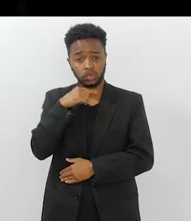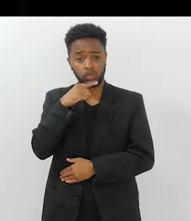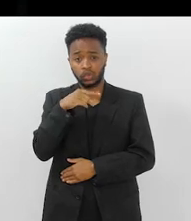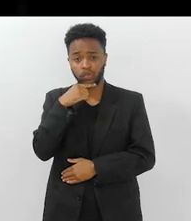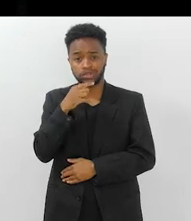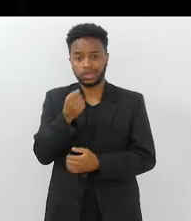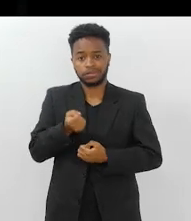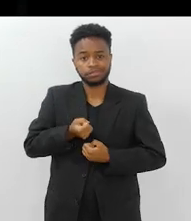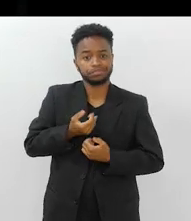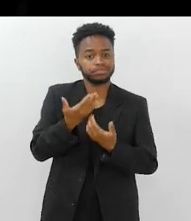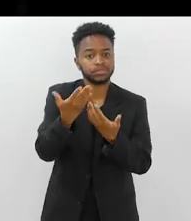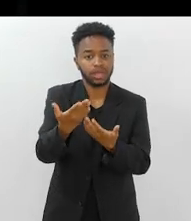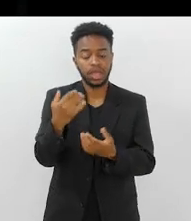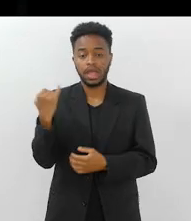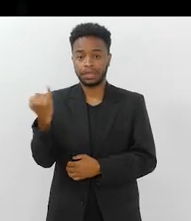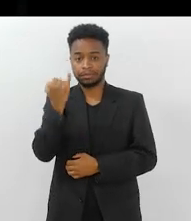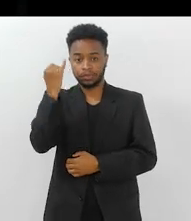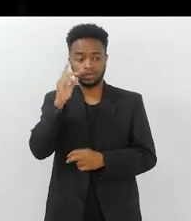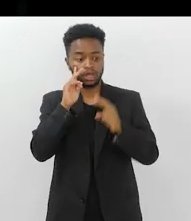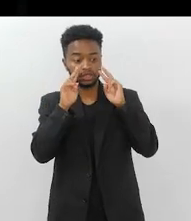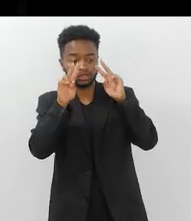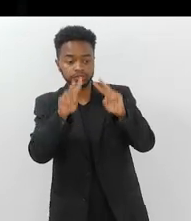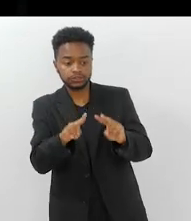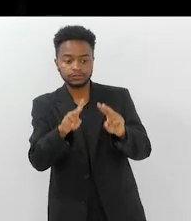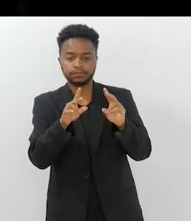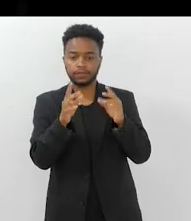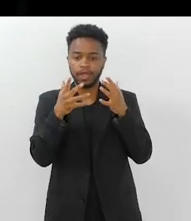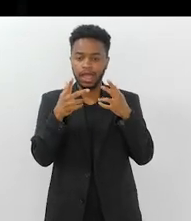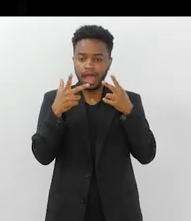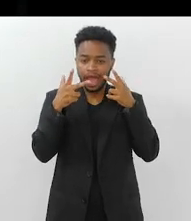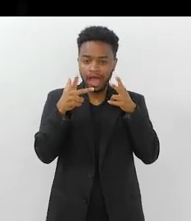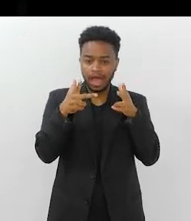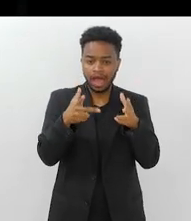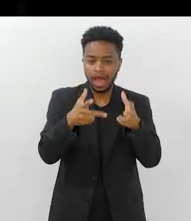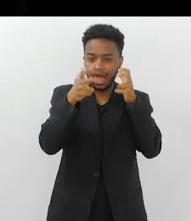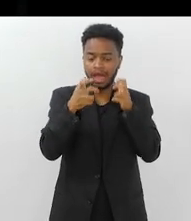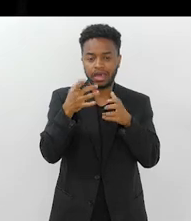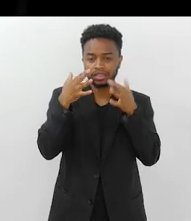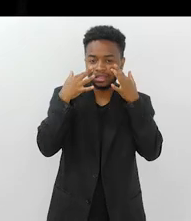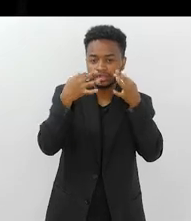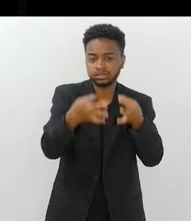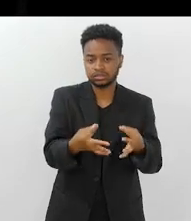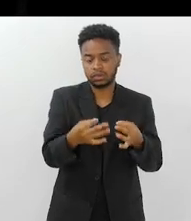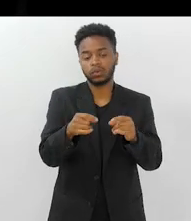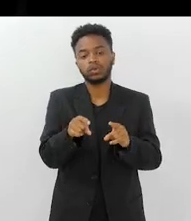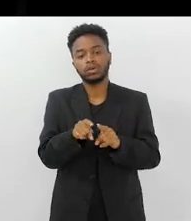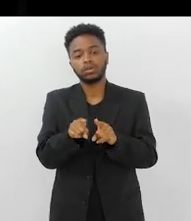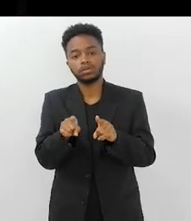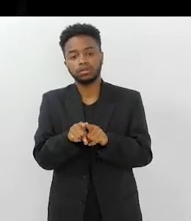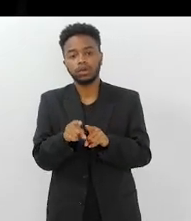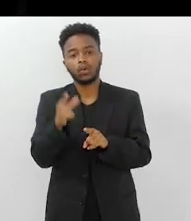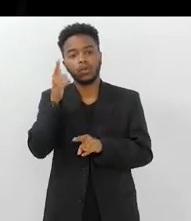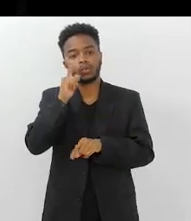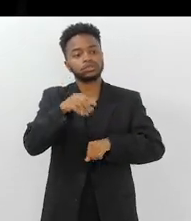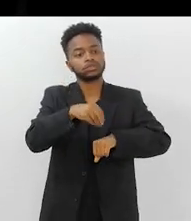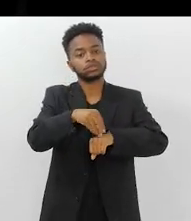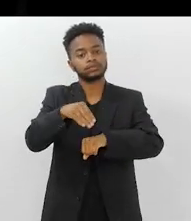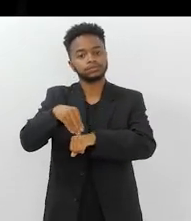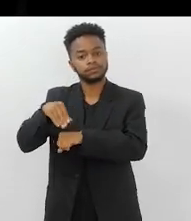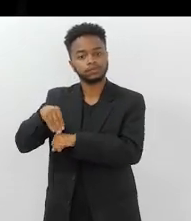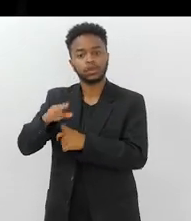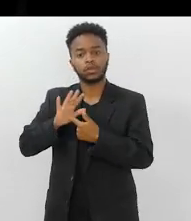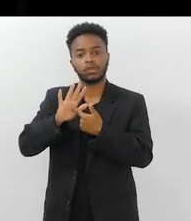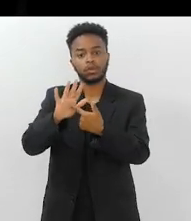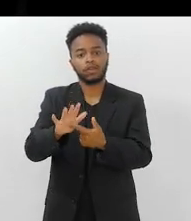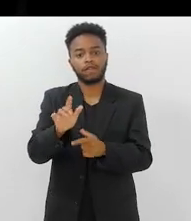se expressar. É importante ter esse olhar clínico, né? Nosso, nosso, de geriatra e conseguir passar isso de uma